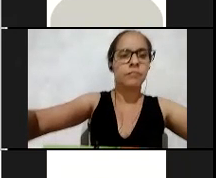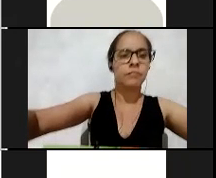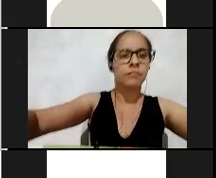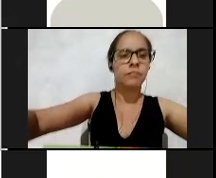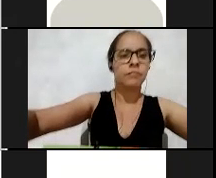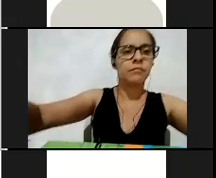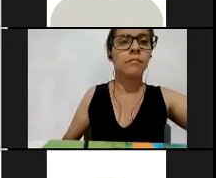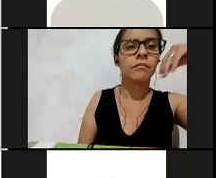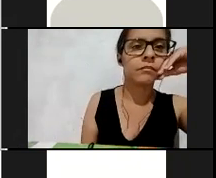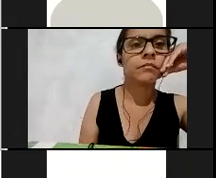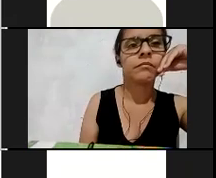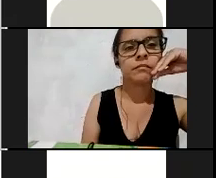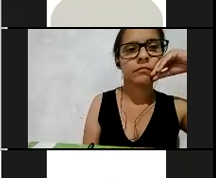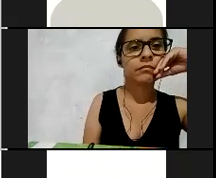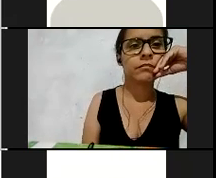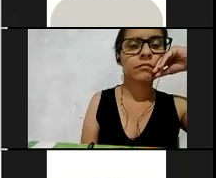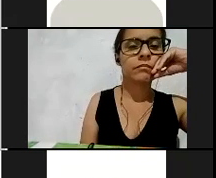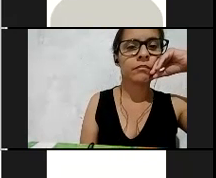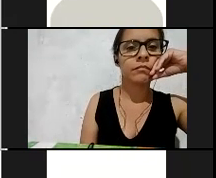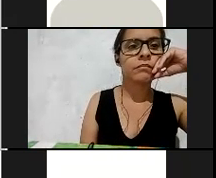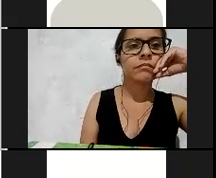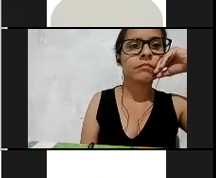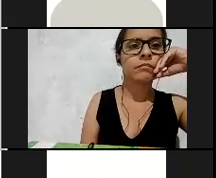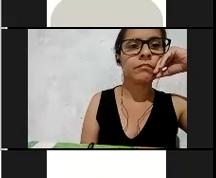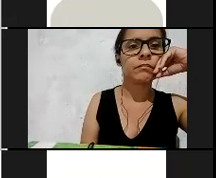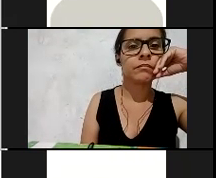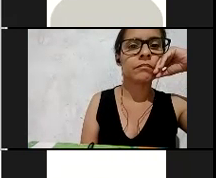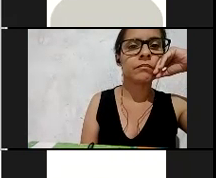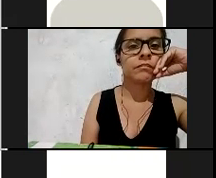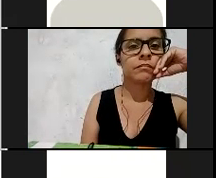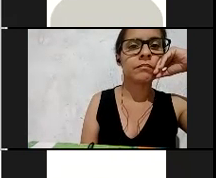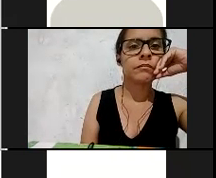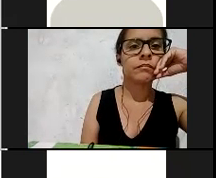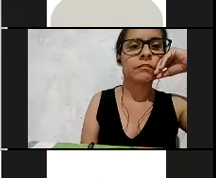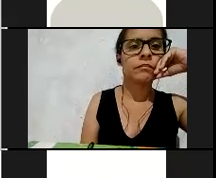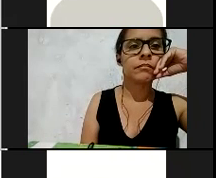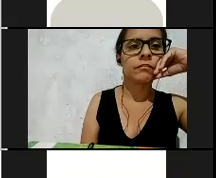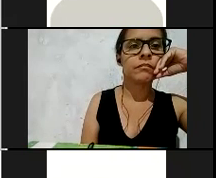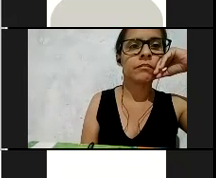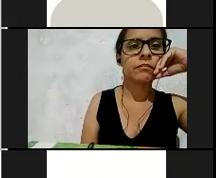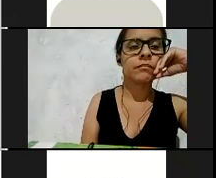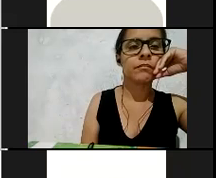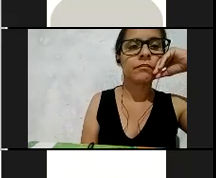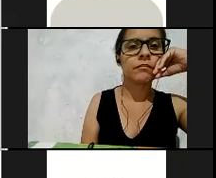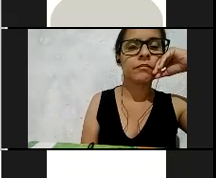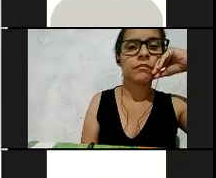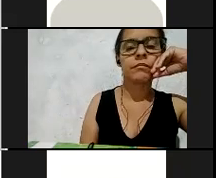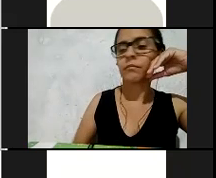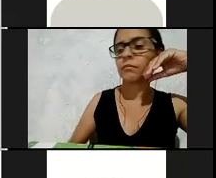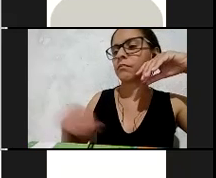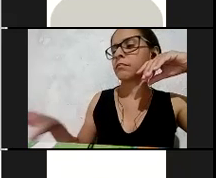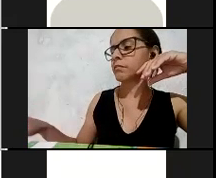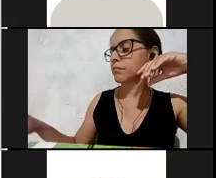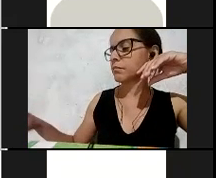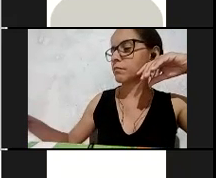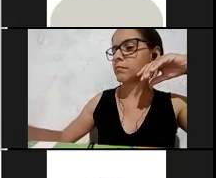Qual é o desafio? Qualificar os professores para que estes para que este